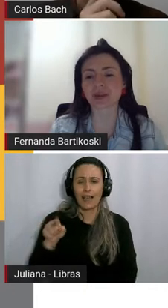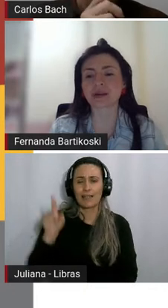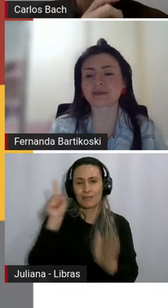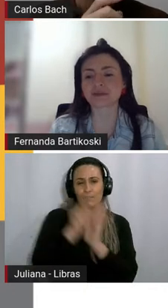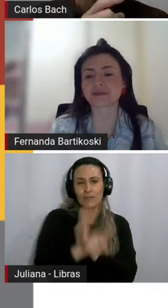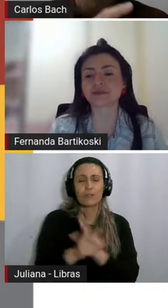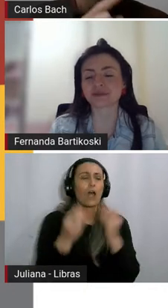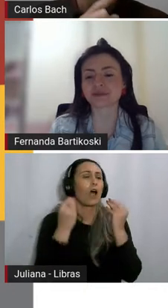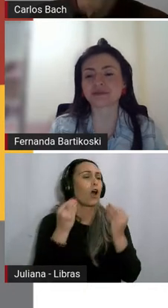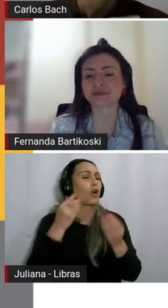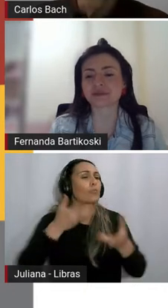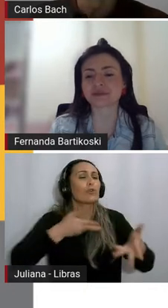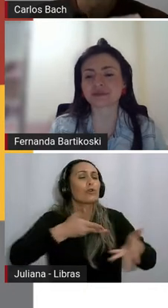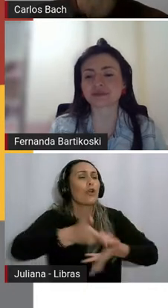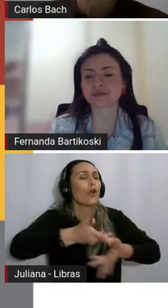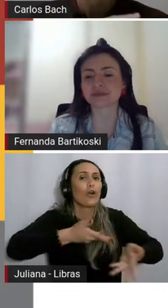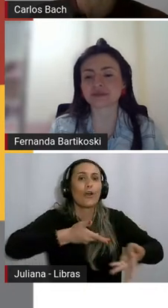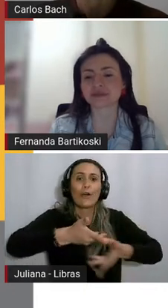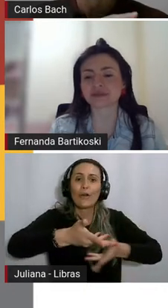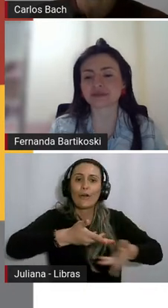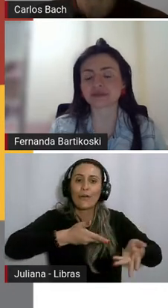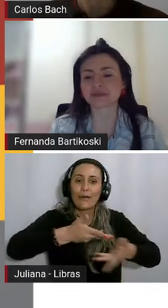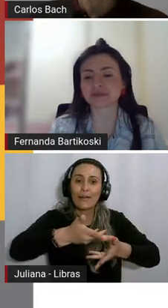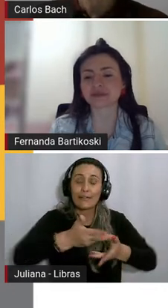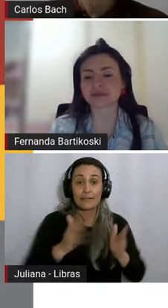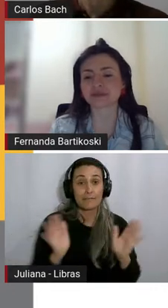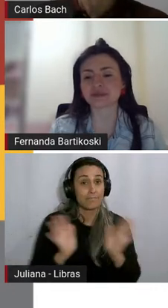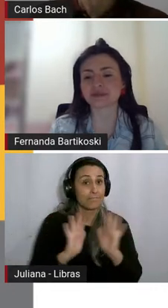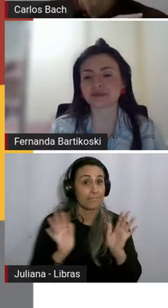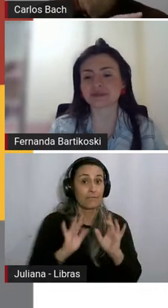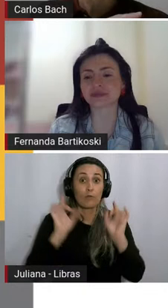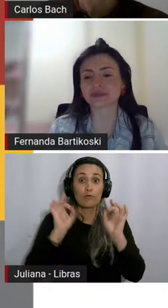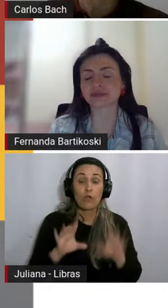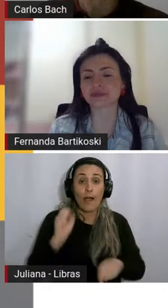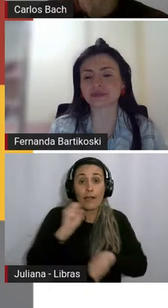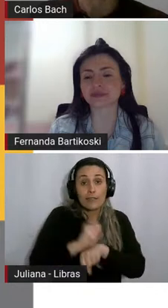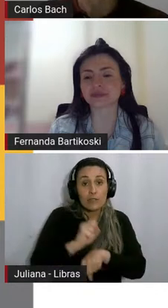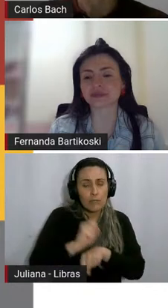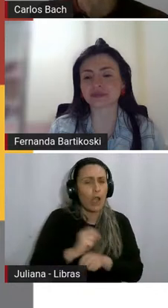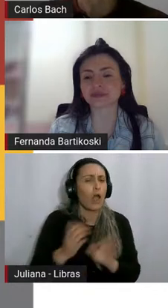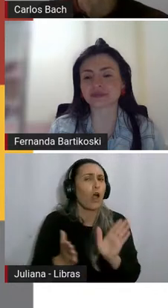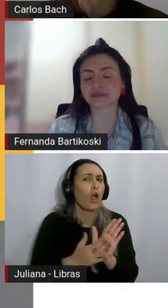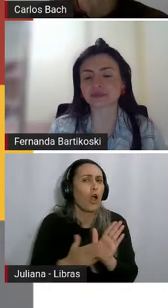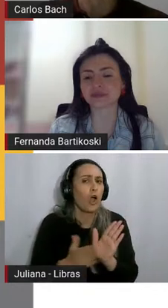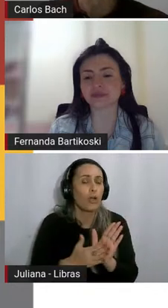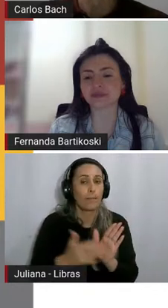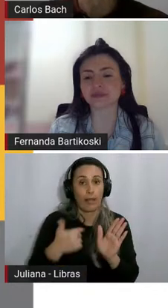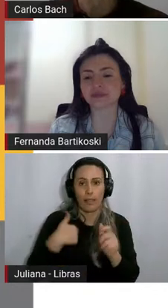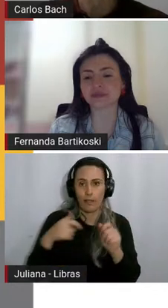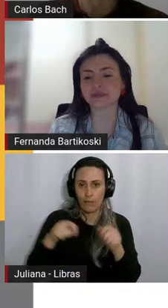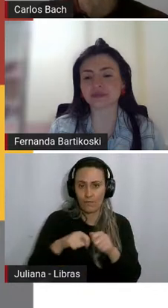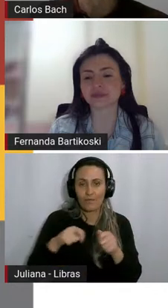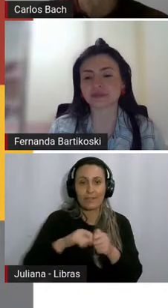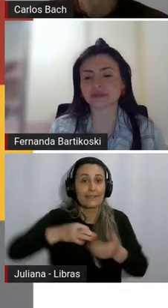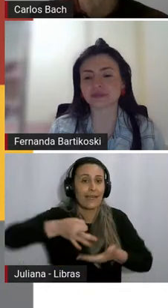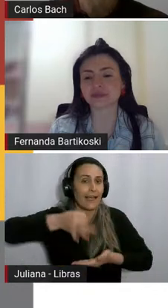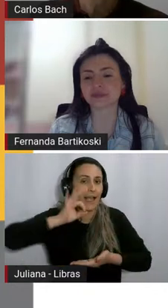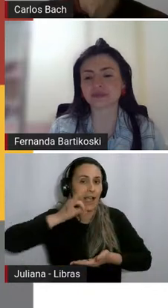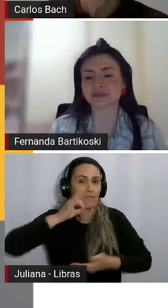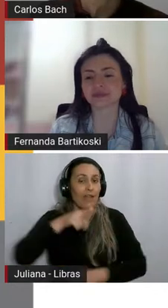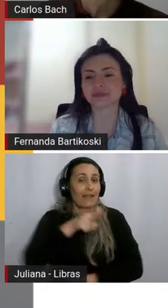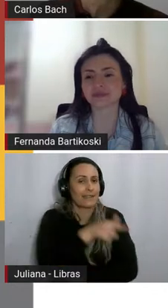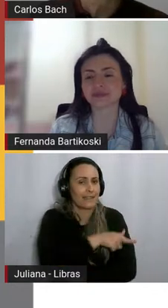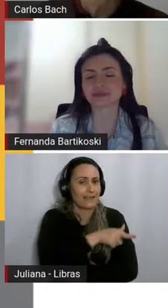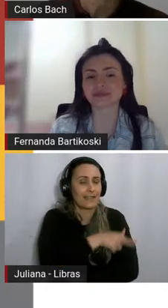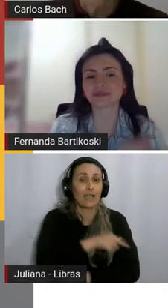interagiam, né? Eles não só esperam como cobram. Fiz café literário com o sétimo ano e hoje de manhã o oitavo ano me perguntou se não